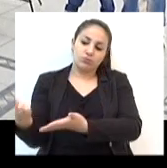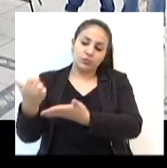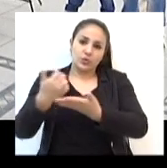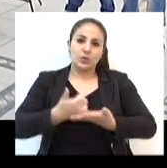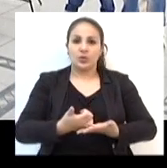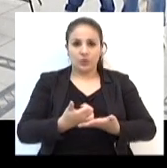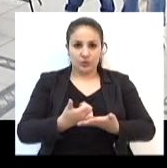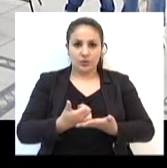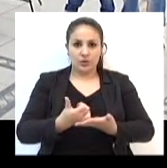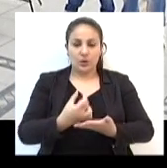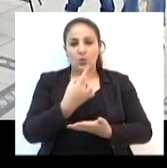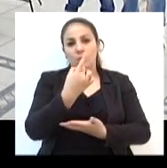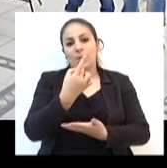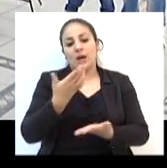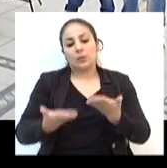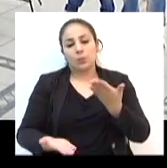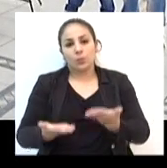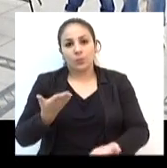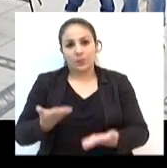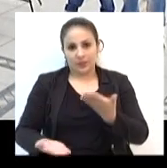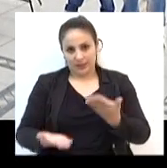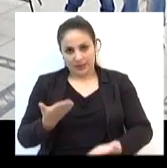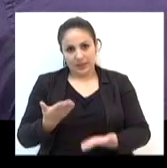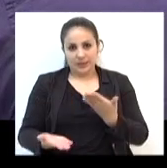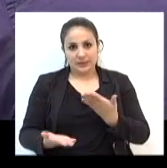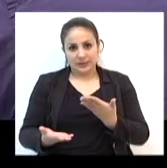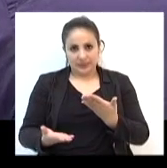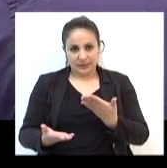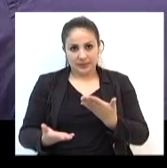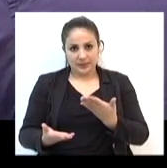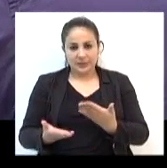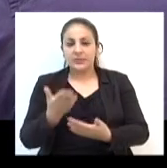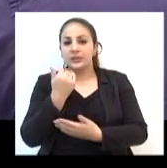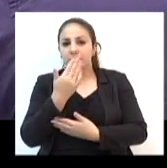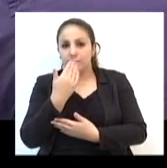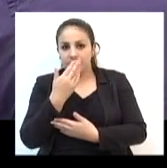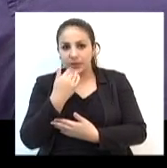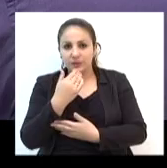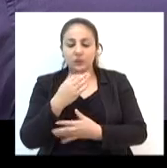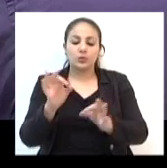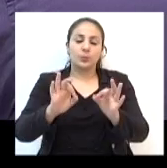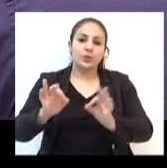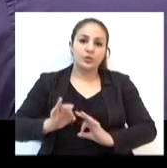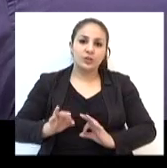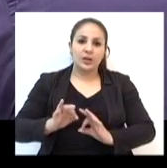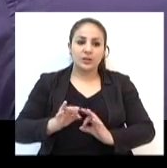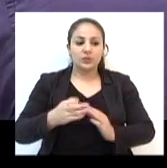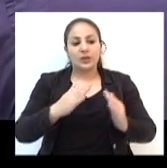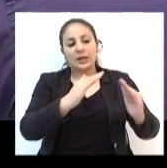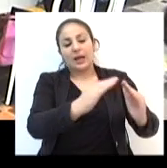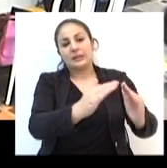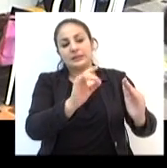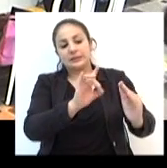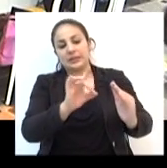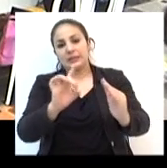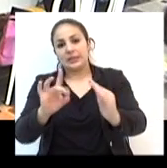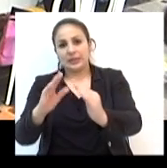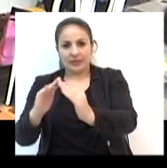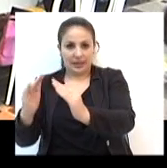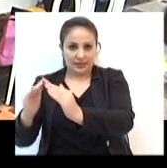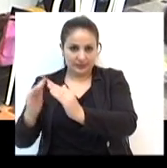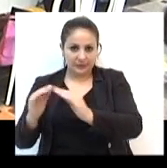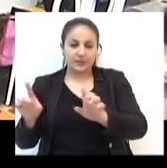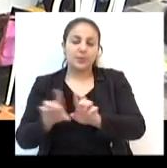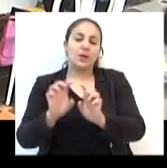de alimentos para o projeto Natal Porta a Porta, desenvolvido pelos moradores do bairro Záquia. Além disso,